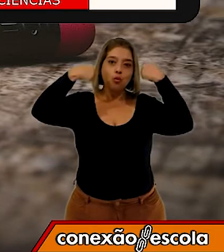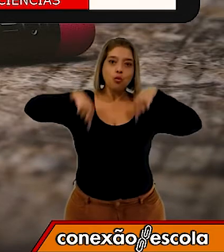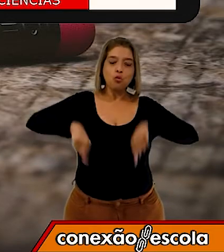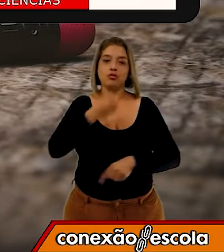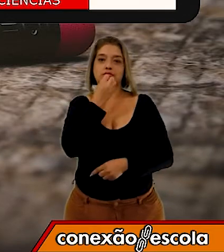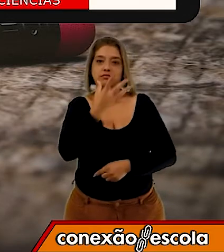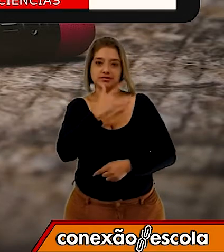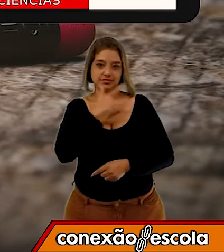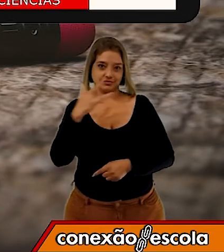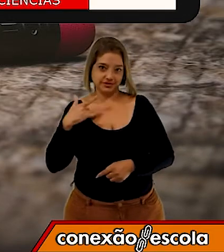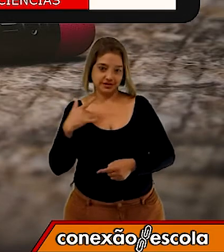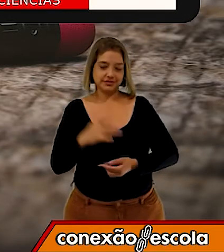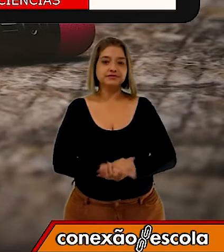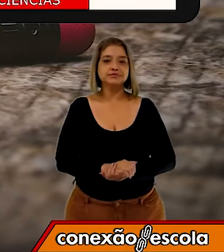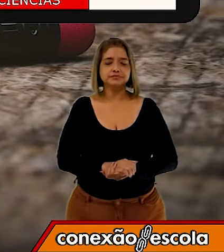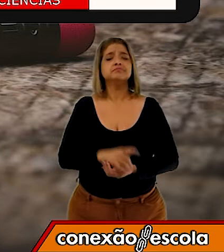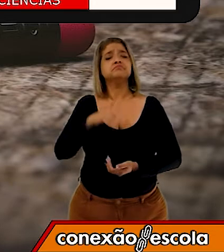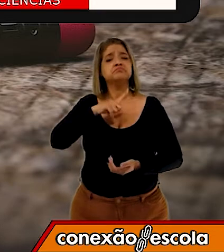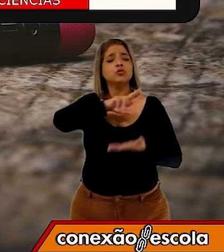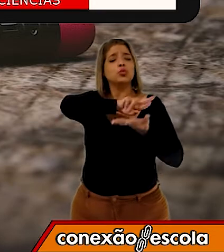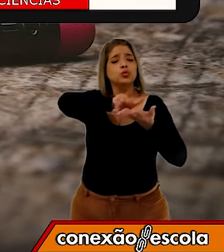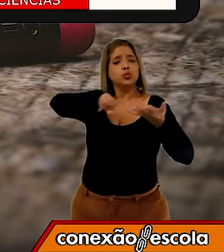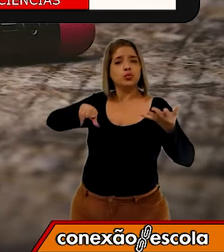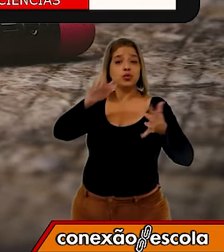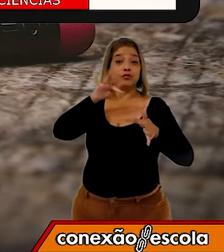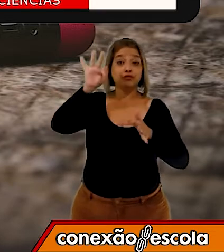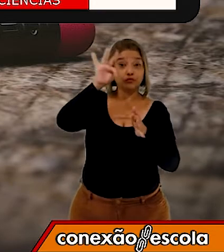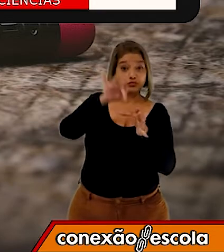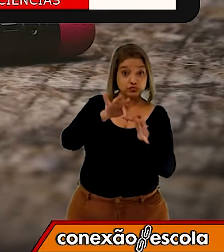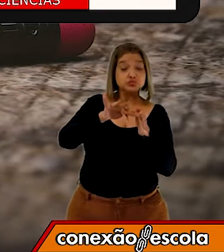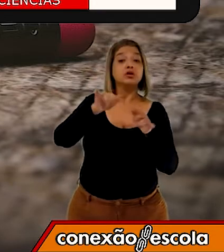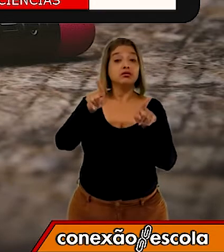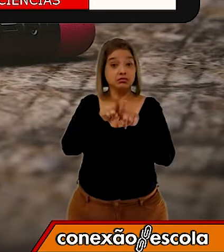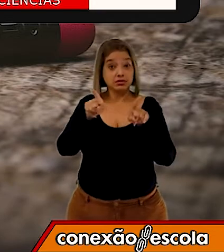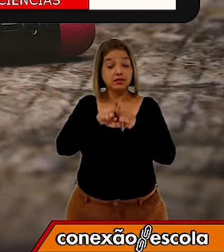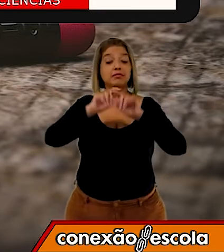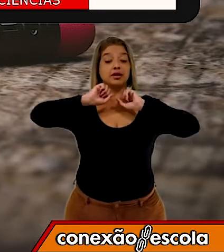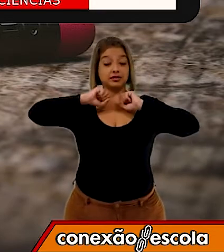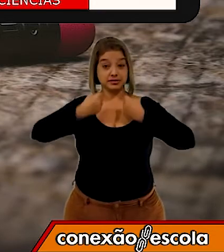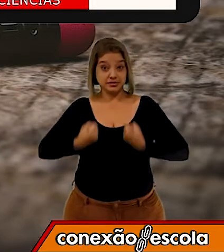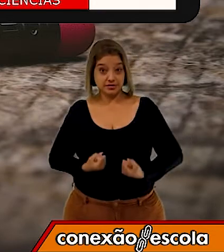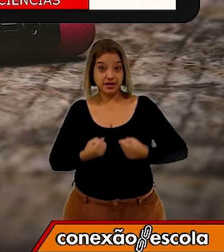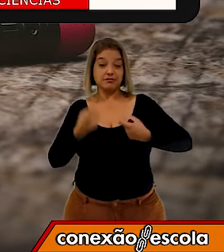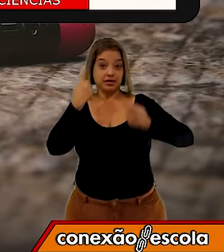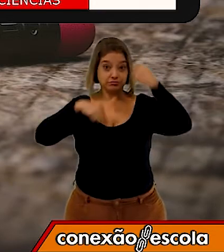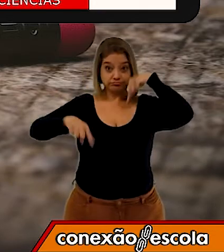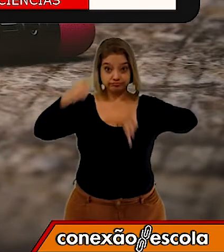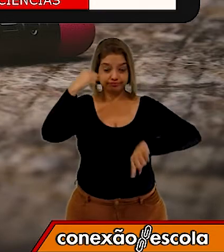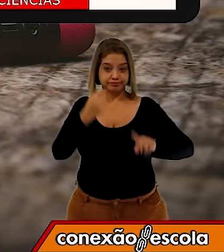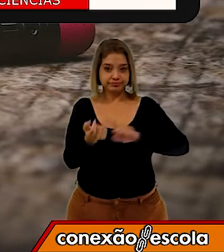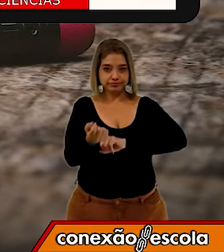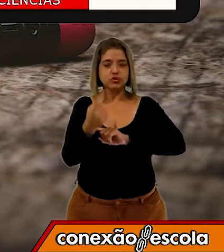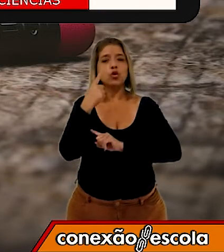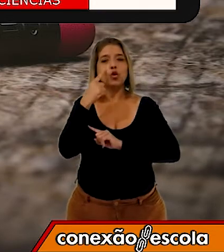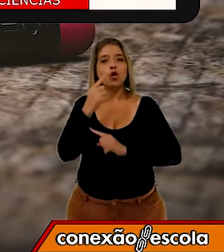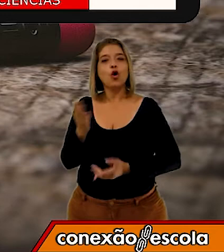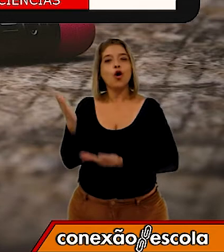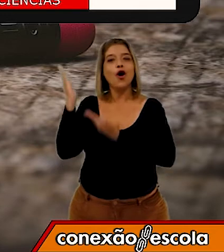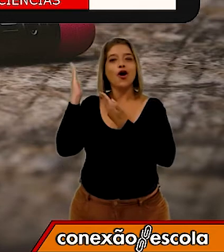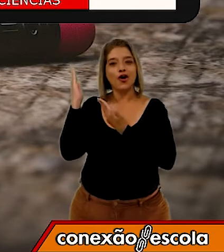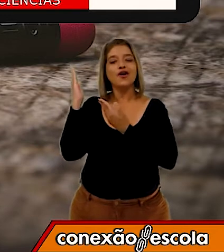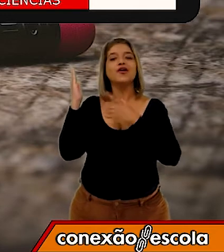Outras funções desempenhadas por este sistema são, vejamos aqui na TV, o